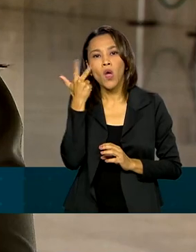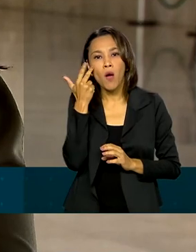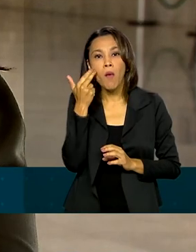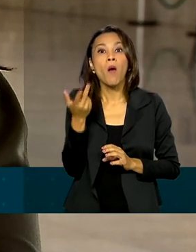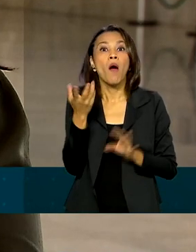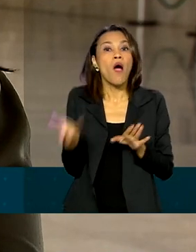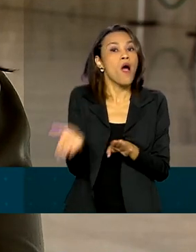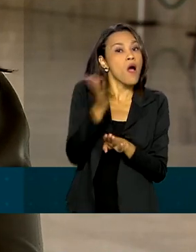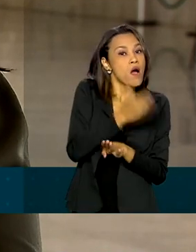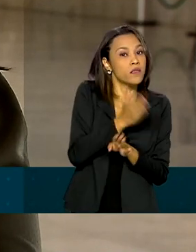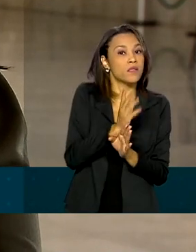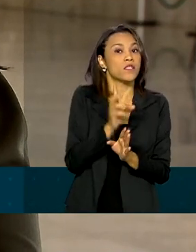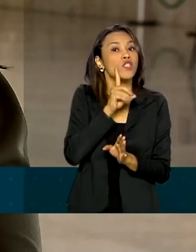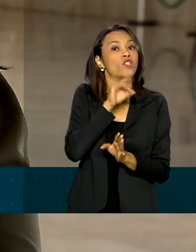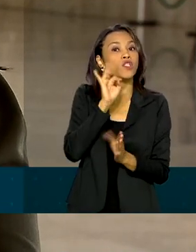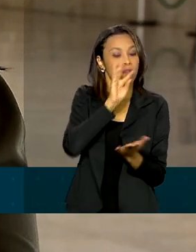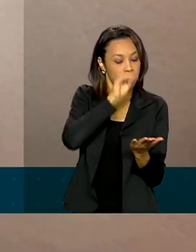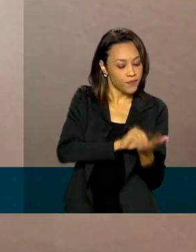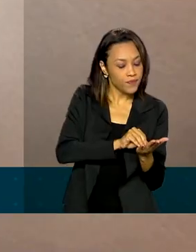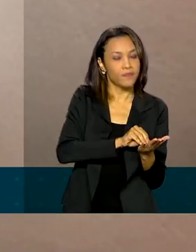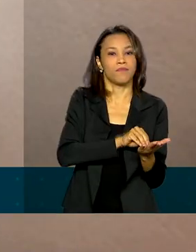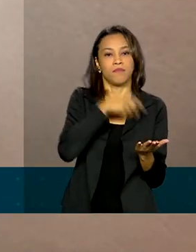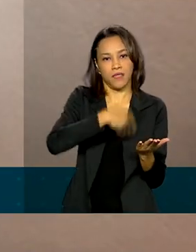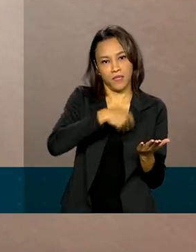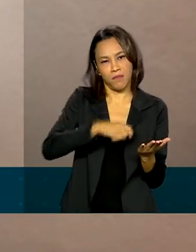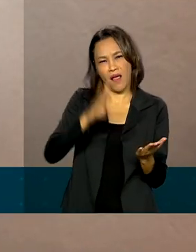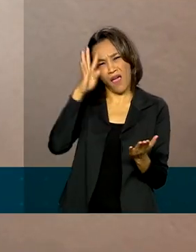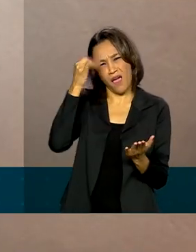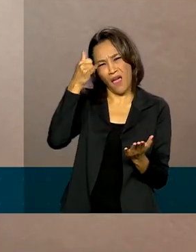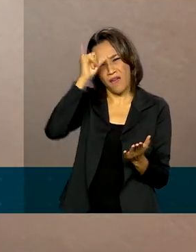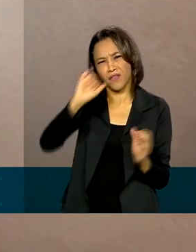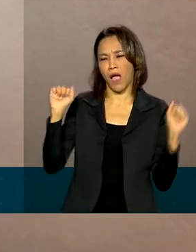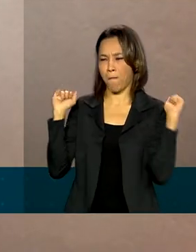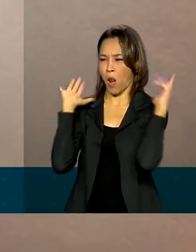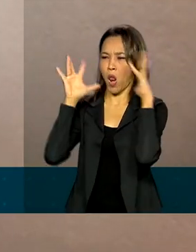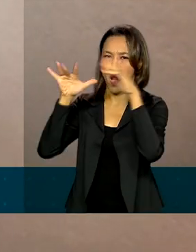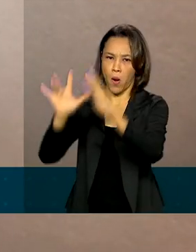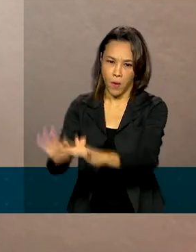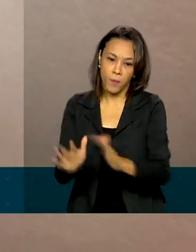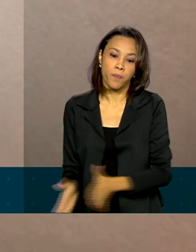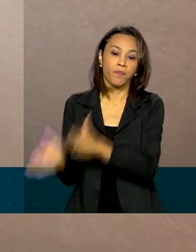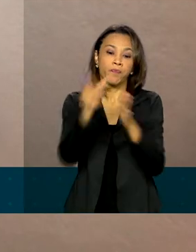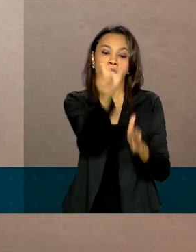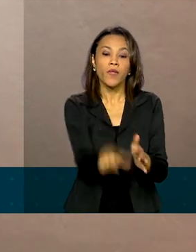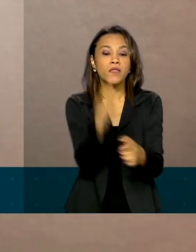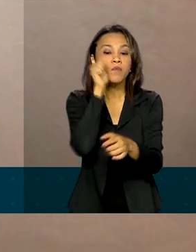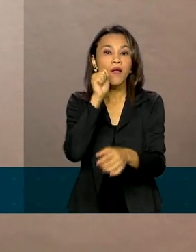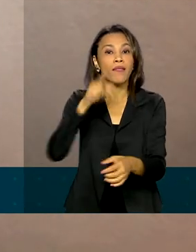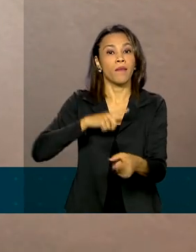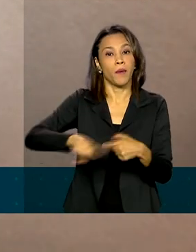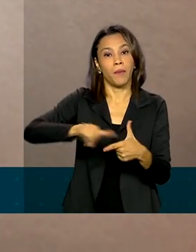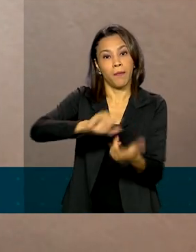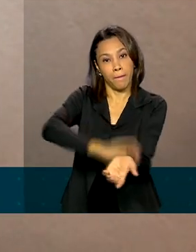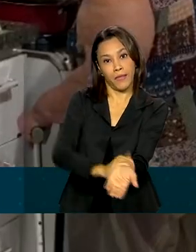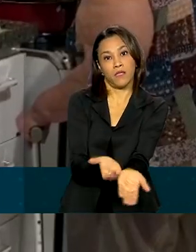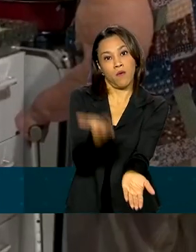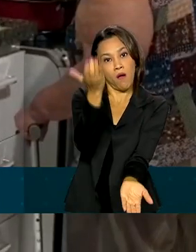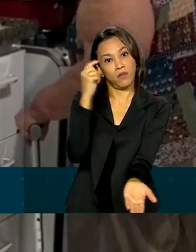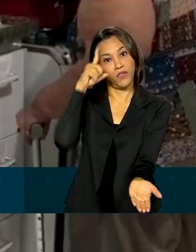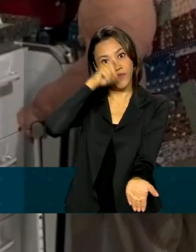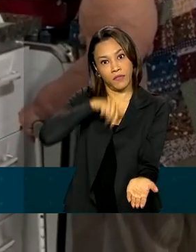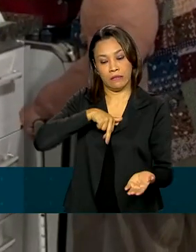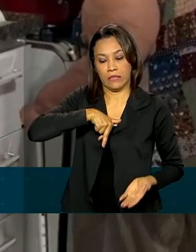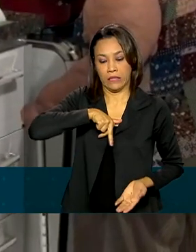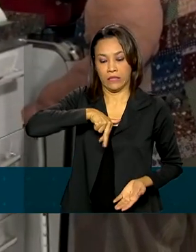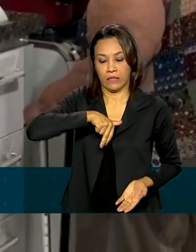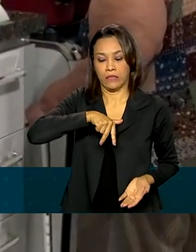antes para evitar aglomerações. A pensionista Dona Maria Augusta tem pressão alta e dificuldades de locomoção. Para